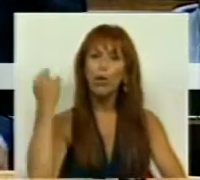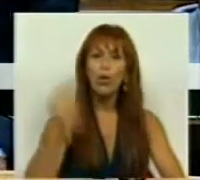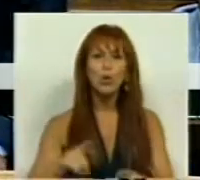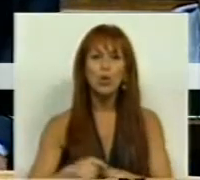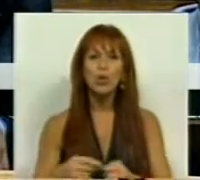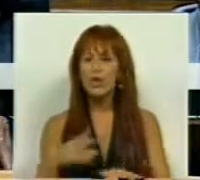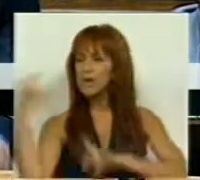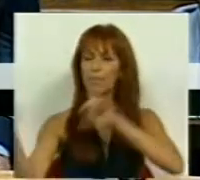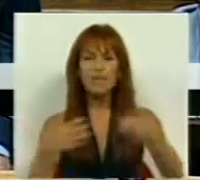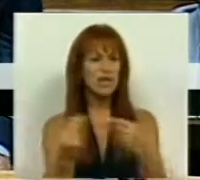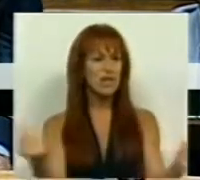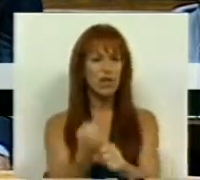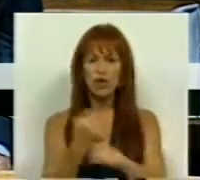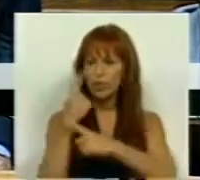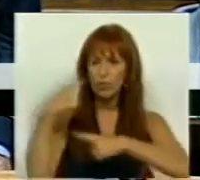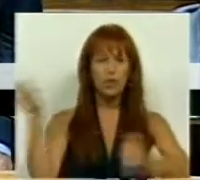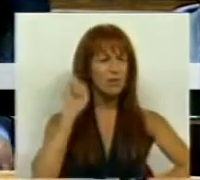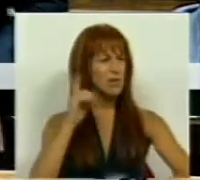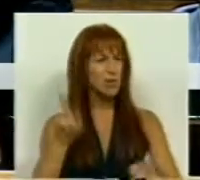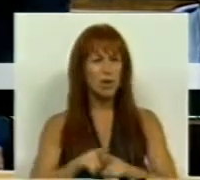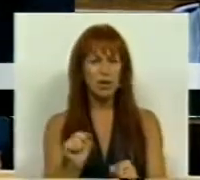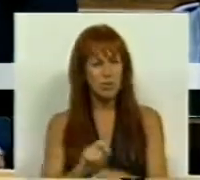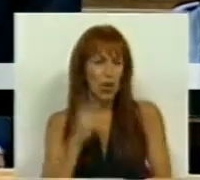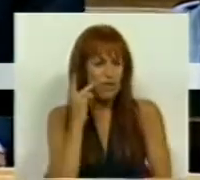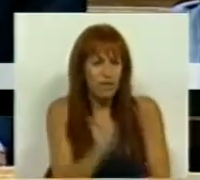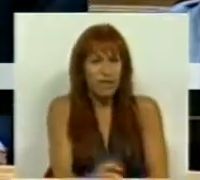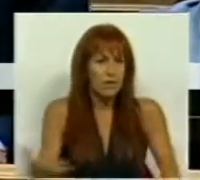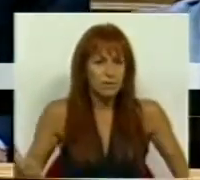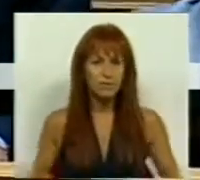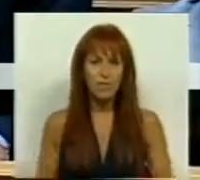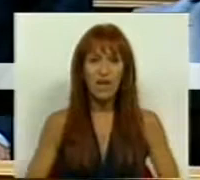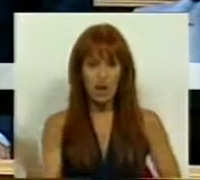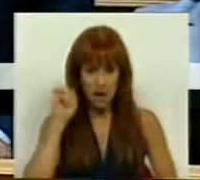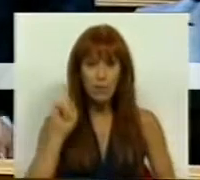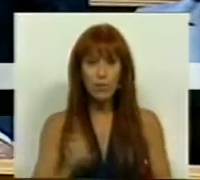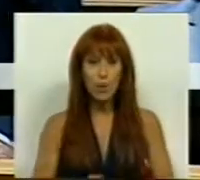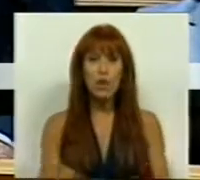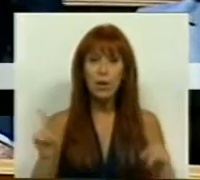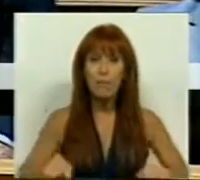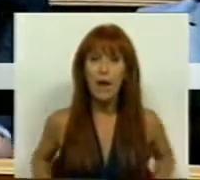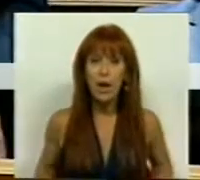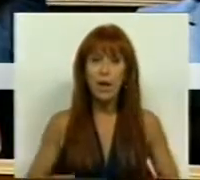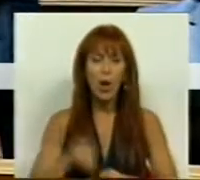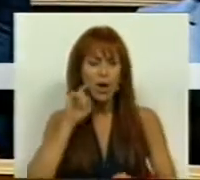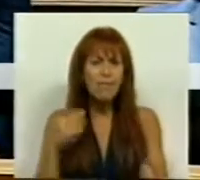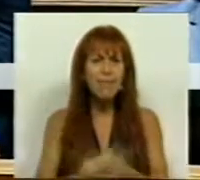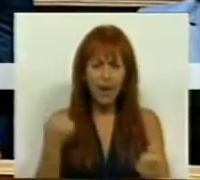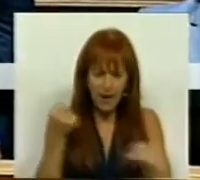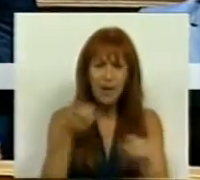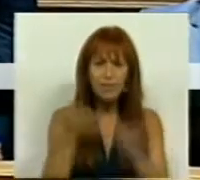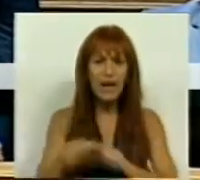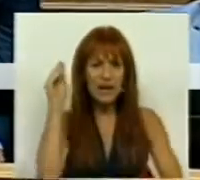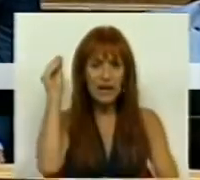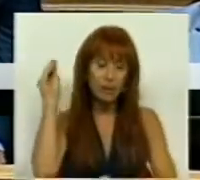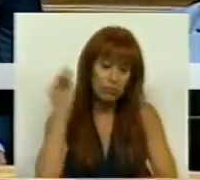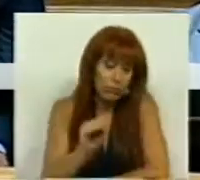veem desaparecer serviços públicos essenciais para o seu viver e importantes também para garantir o emprego